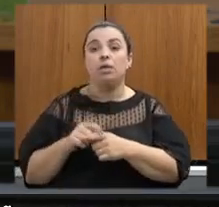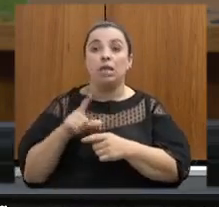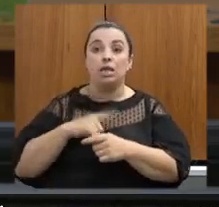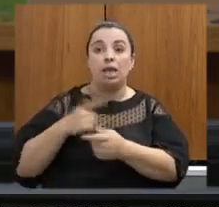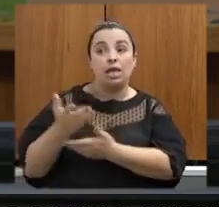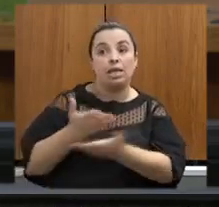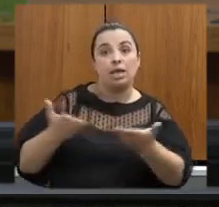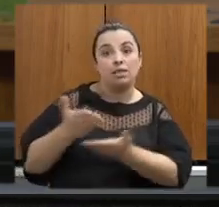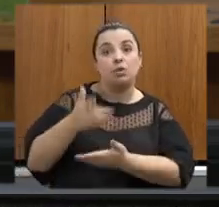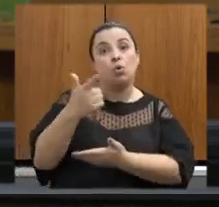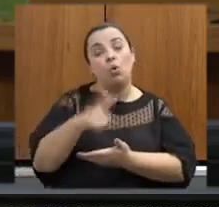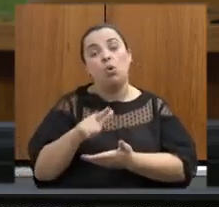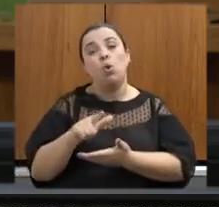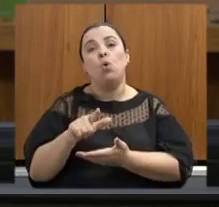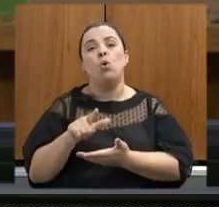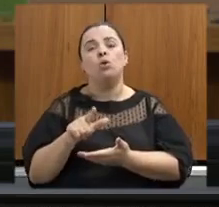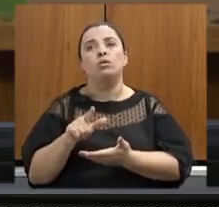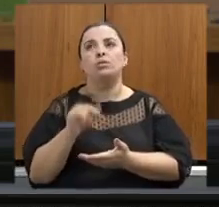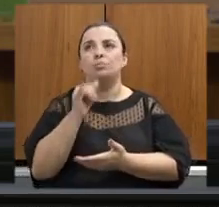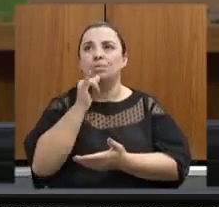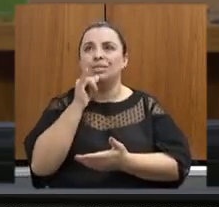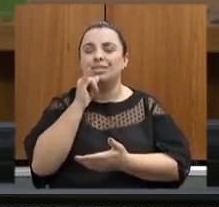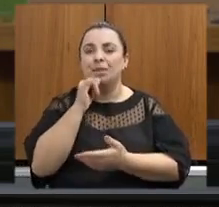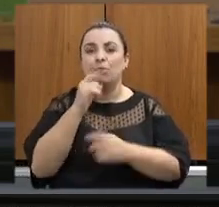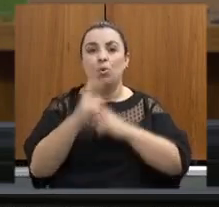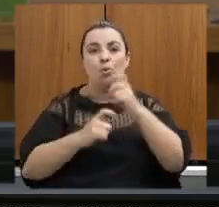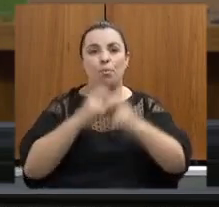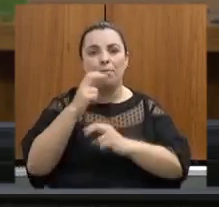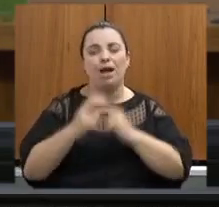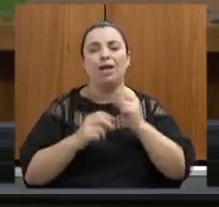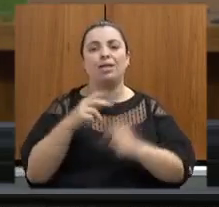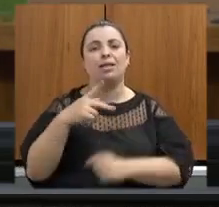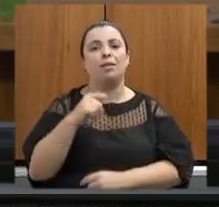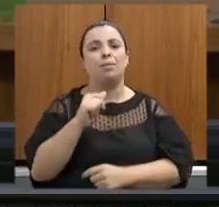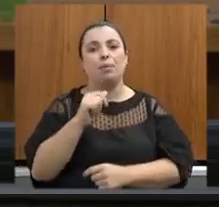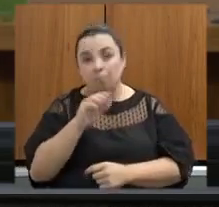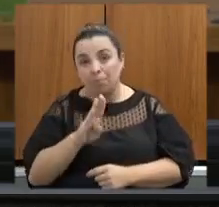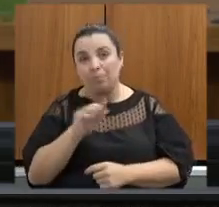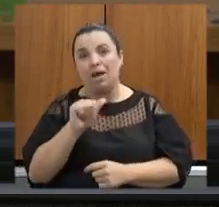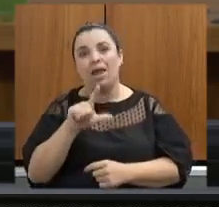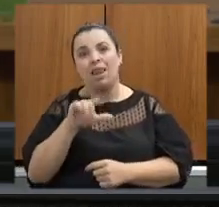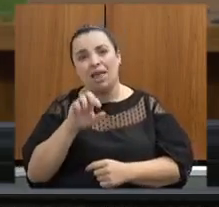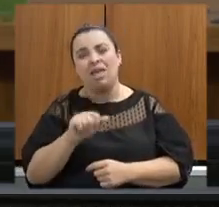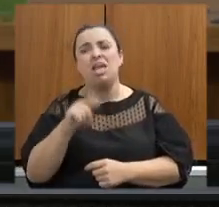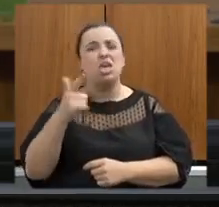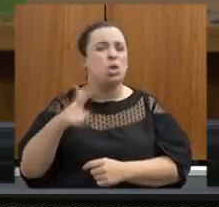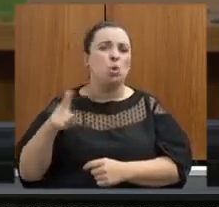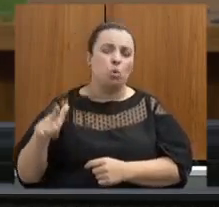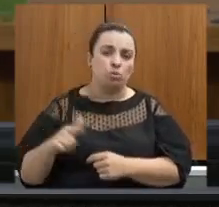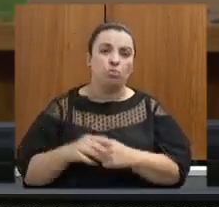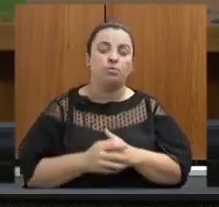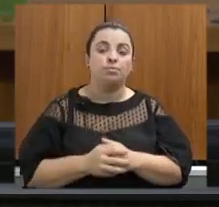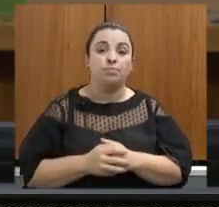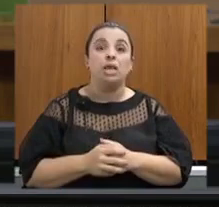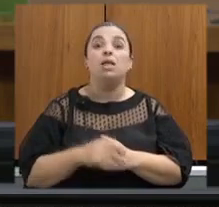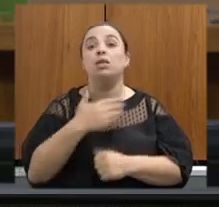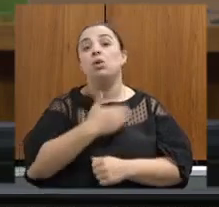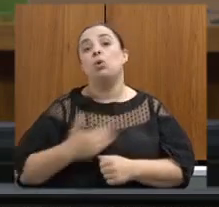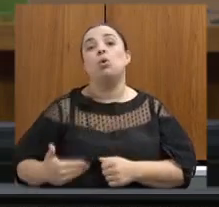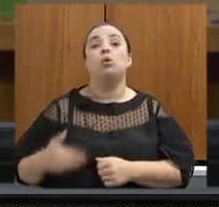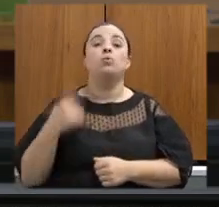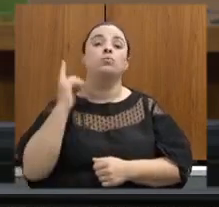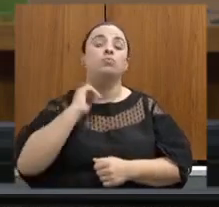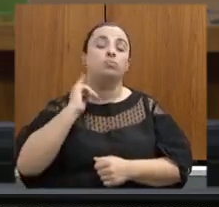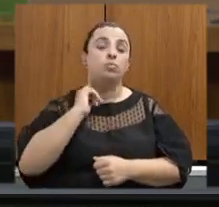unidades já existentes o Parque da Baleia e as outras unidades então o governo do estado de Minas Gerais ele